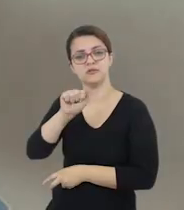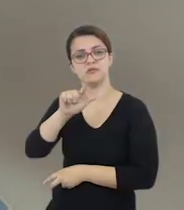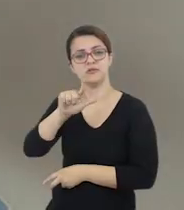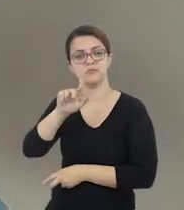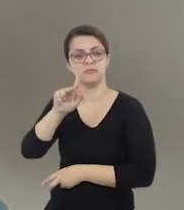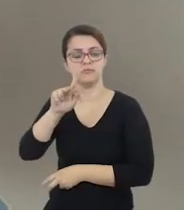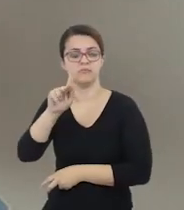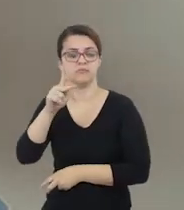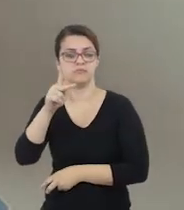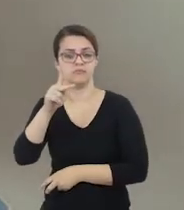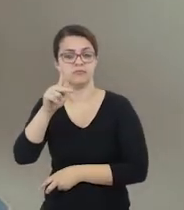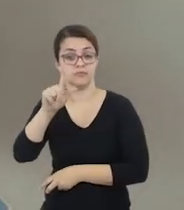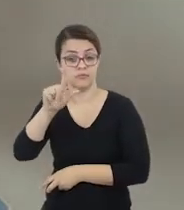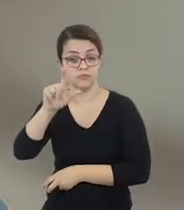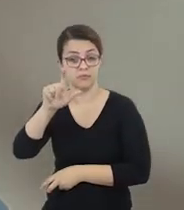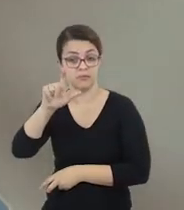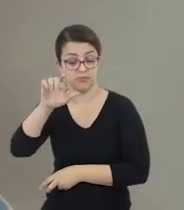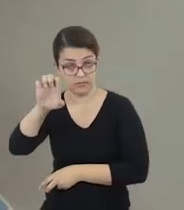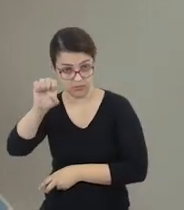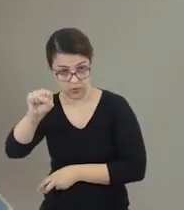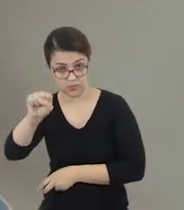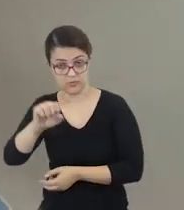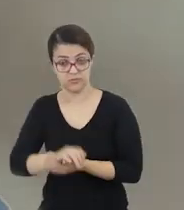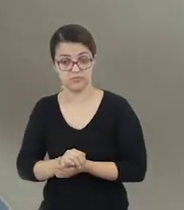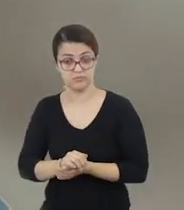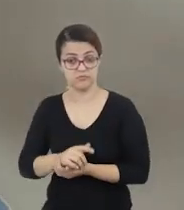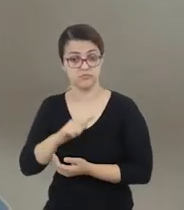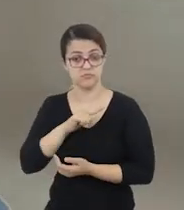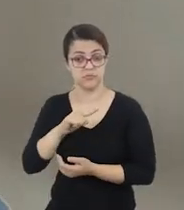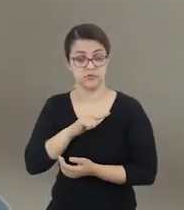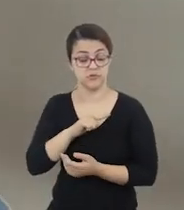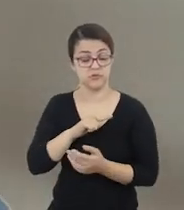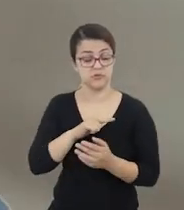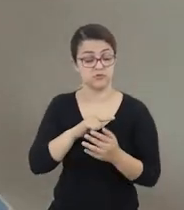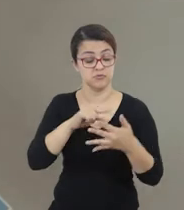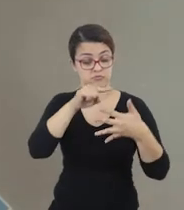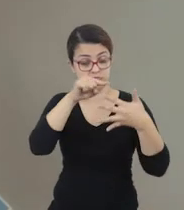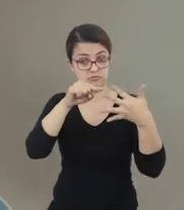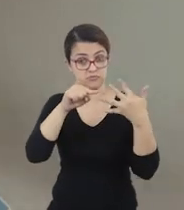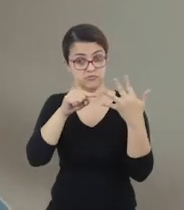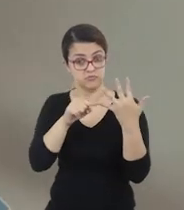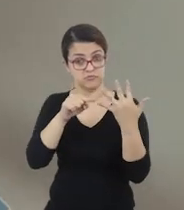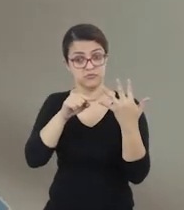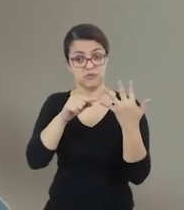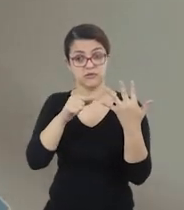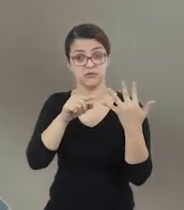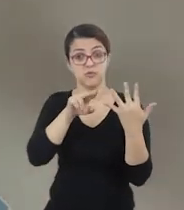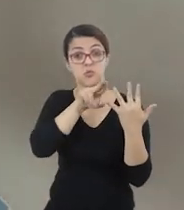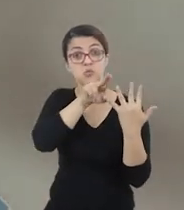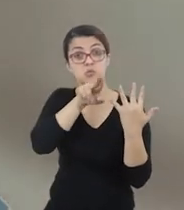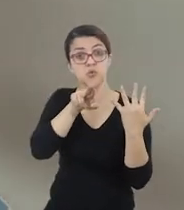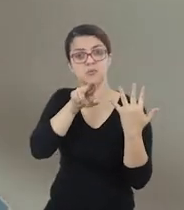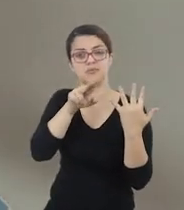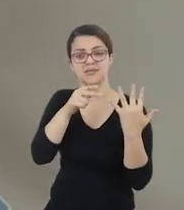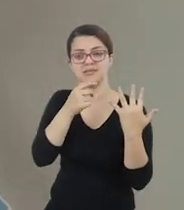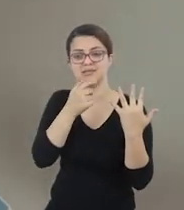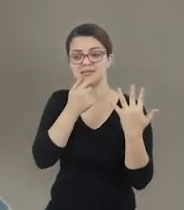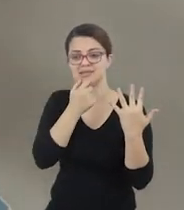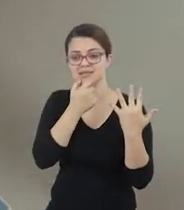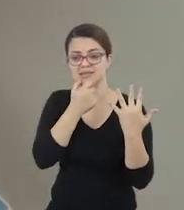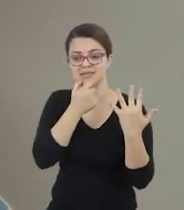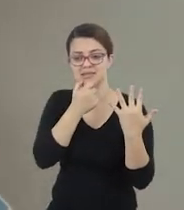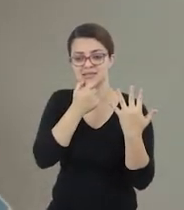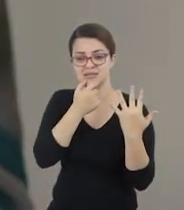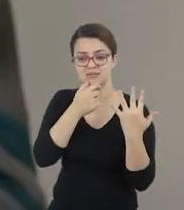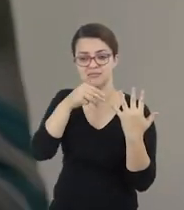vegetais. Aqui eu tenho 5 vegetais com os seus nomes em inglês. Vamos treinar esses nomes?